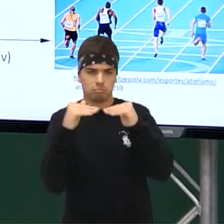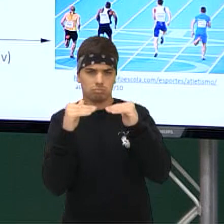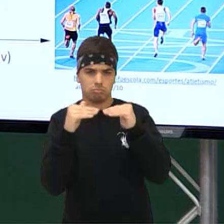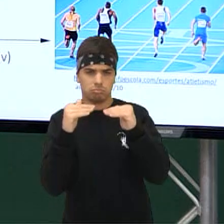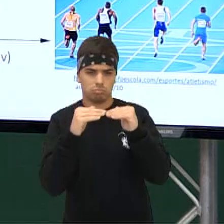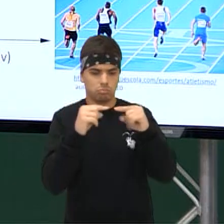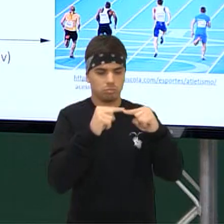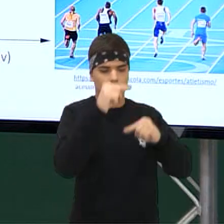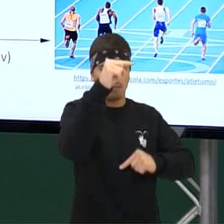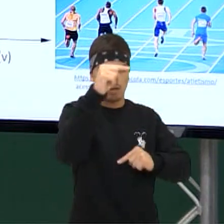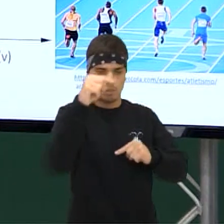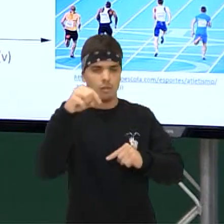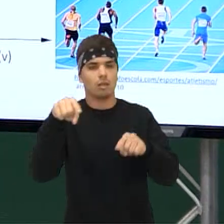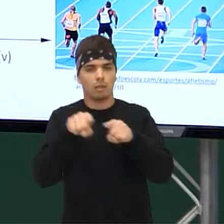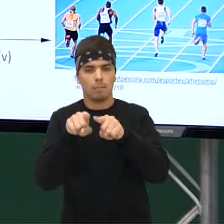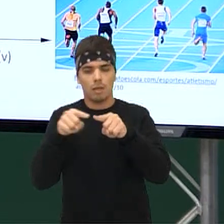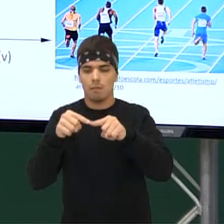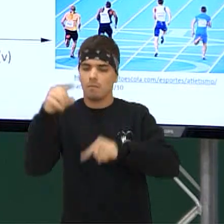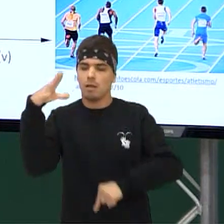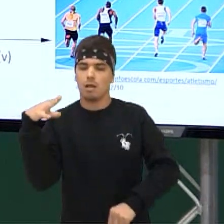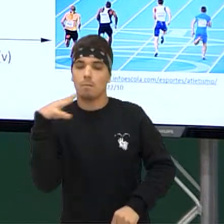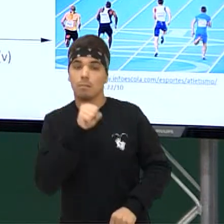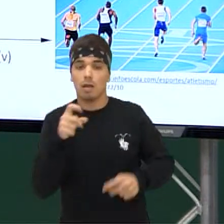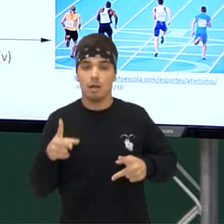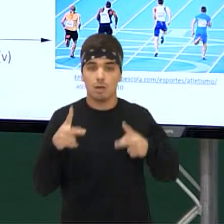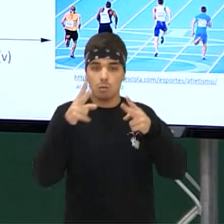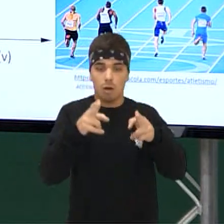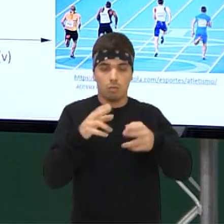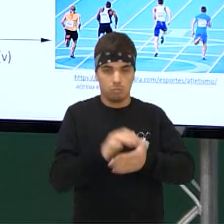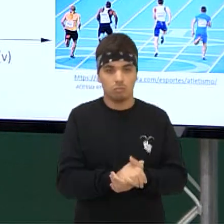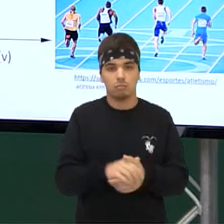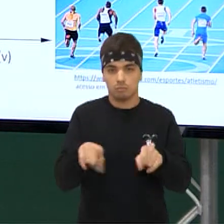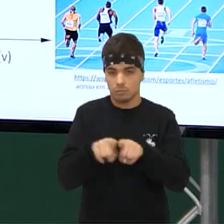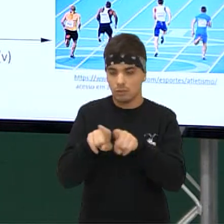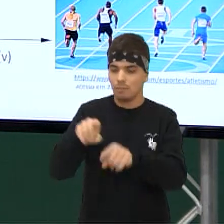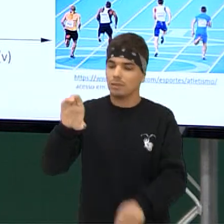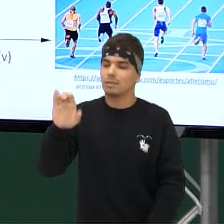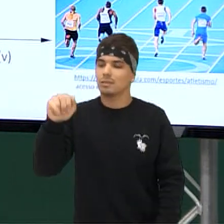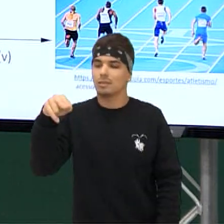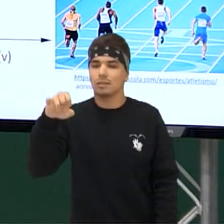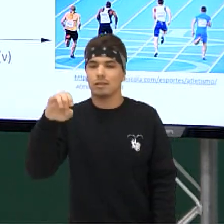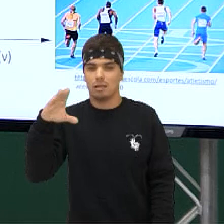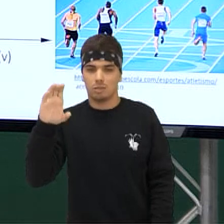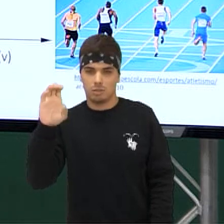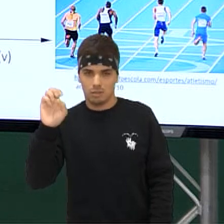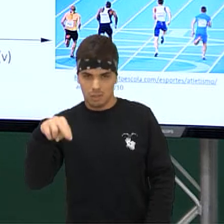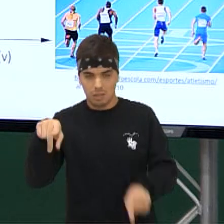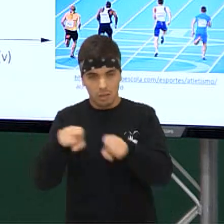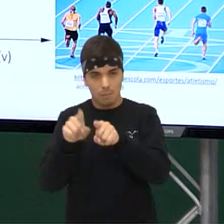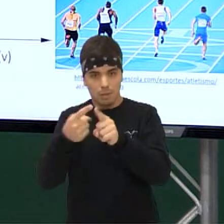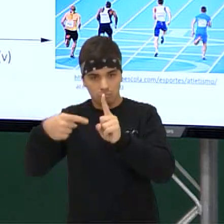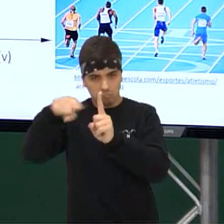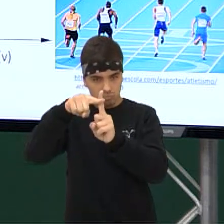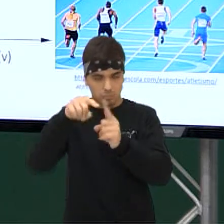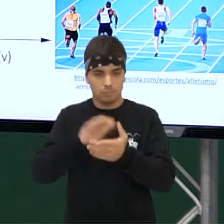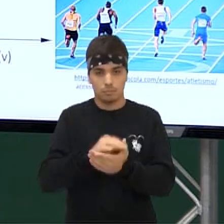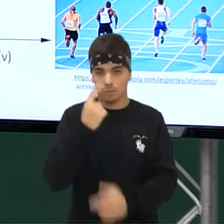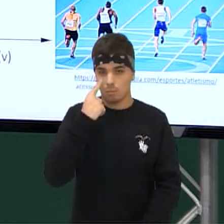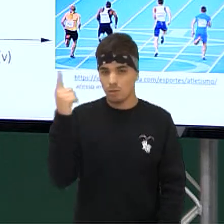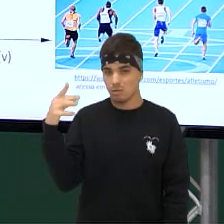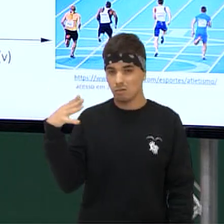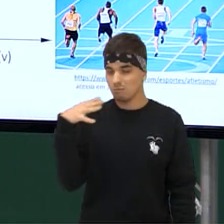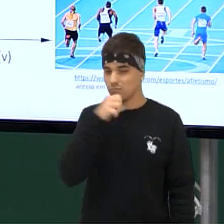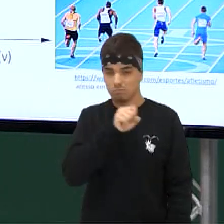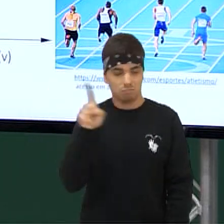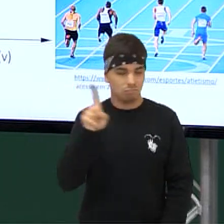aumento a massa, eu também vou aumentar a velocidade Mas só que na mesma proporção Se eu dobro a massa, a energia cinética também irá dobrar Mas veja que a velocidade não é bem